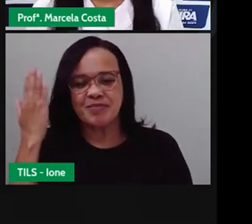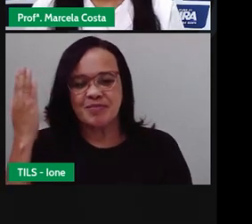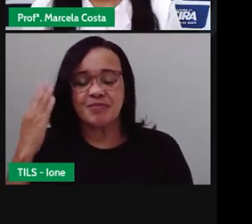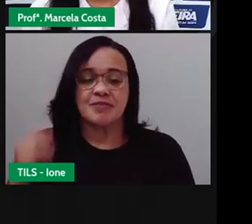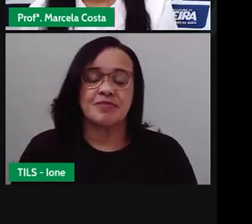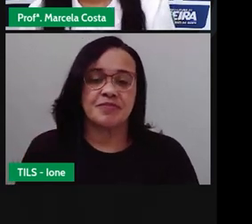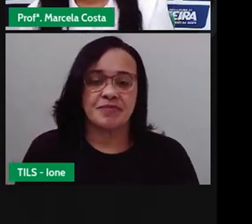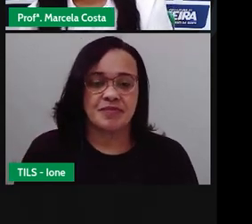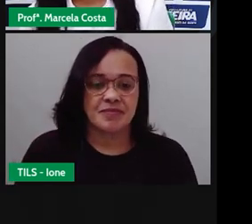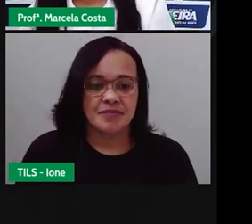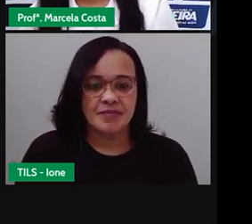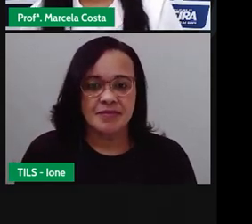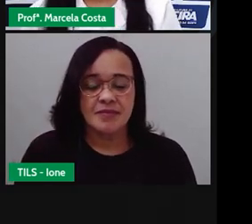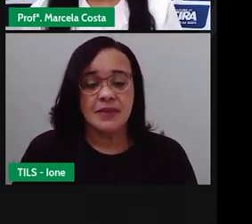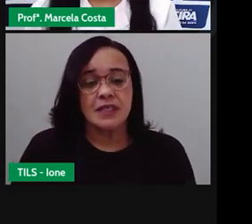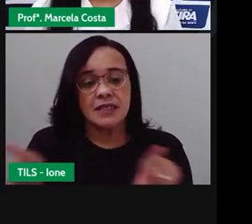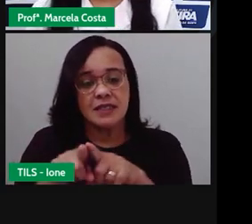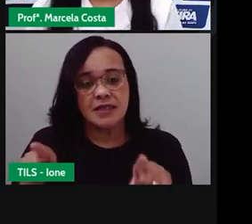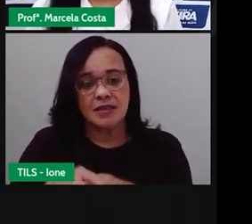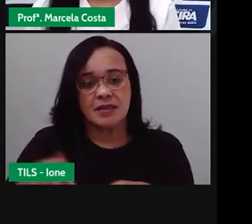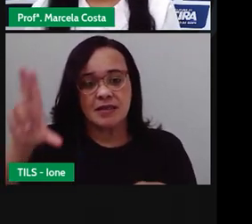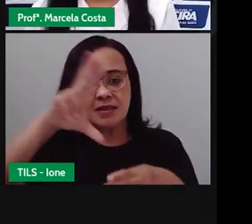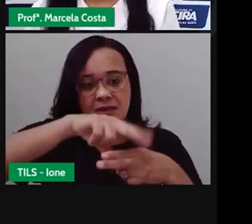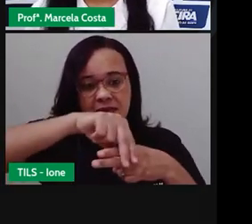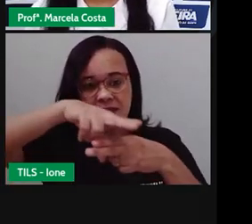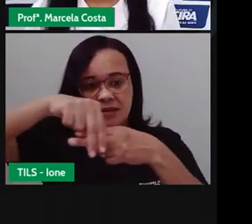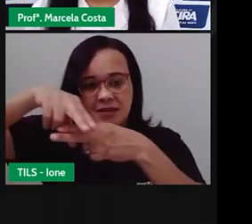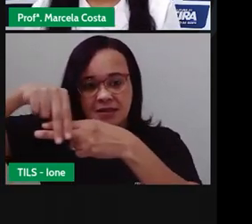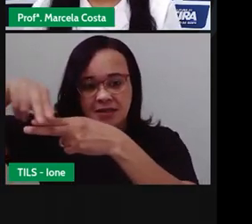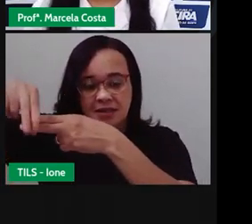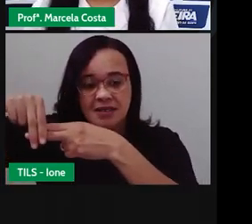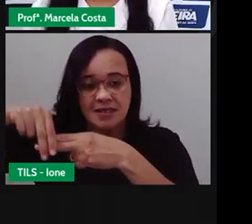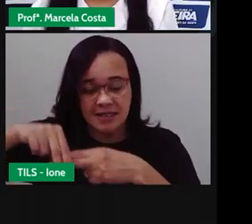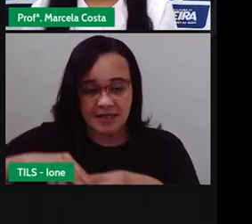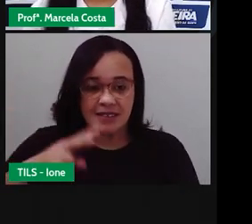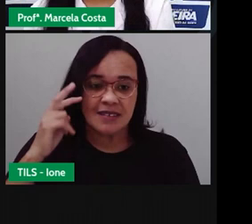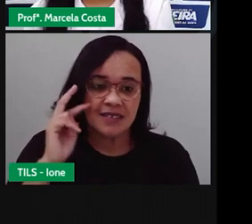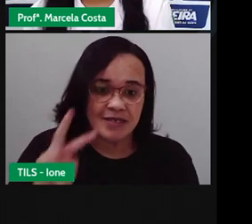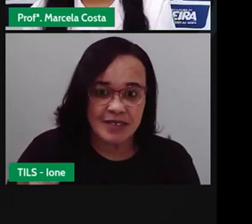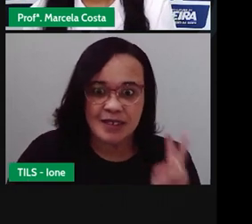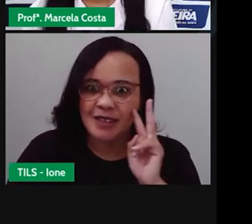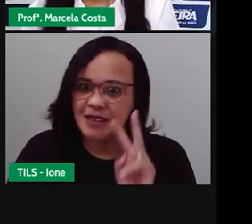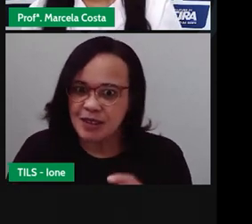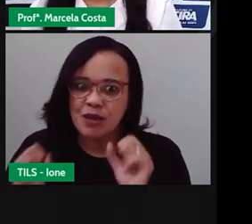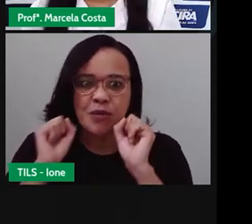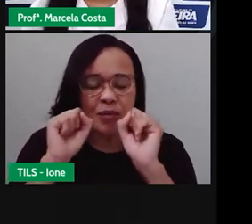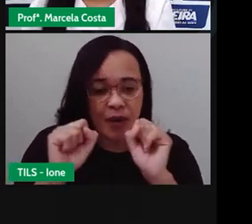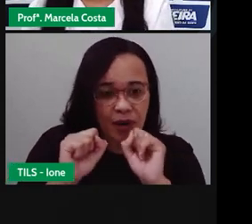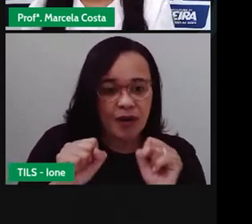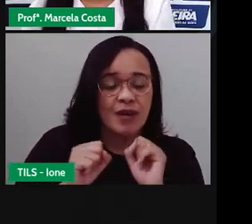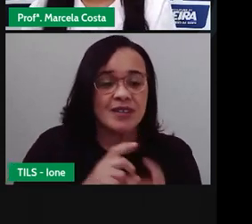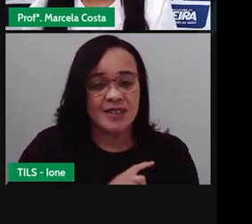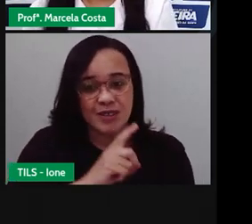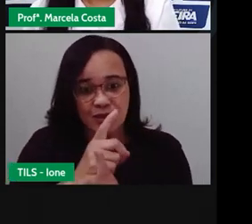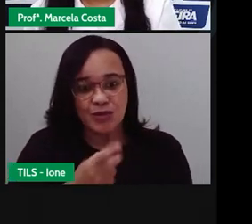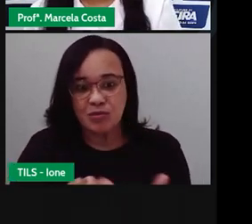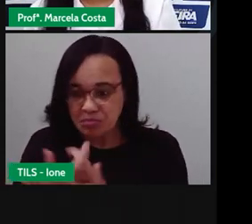que o cordel é vendido nas bancas. Você pode encontrar ele em